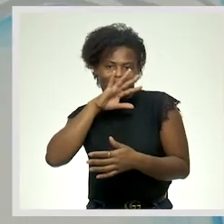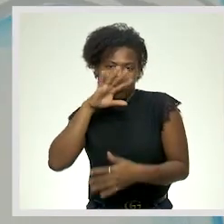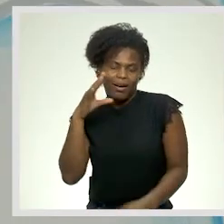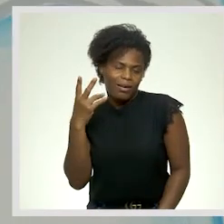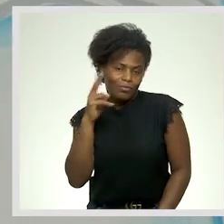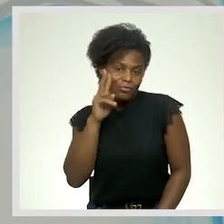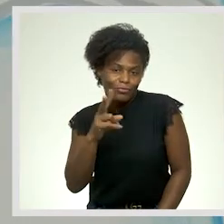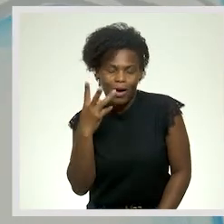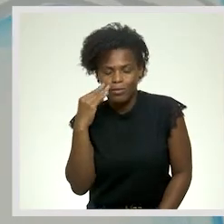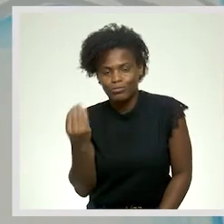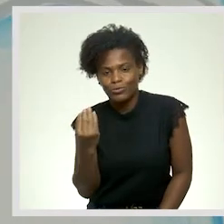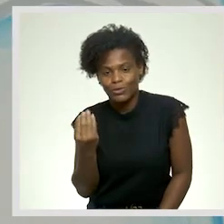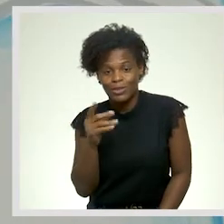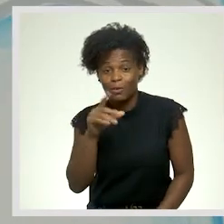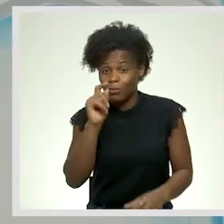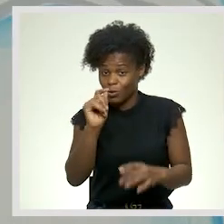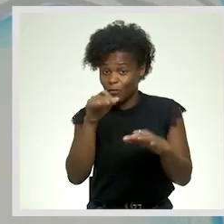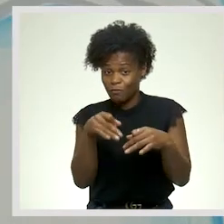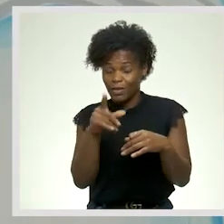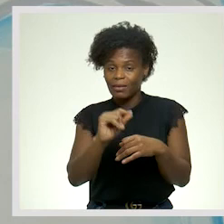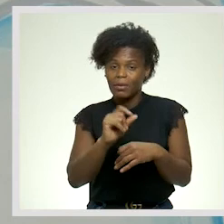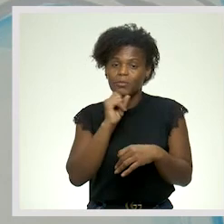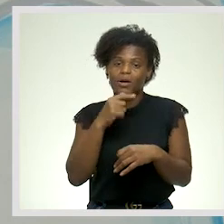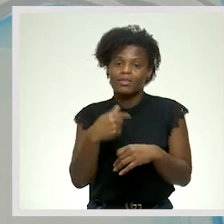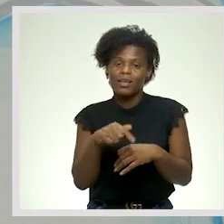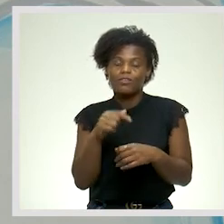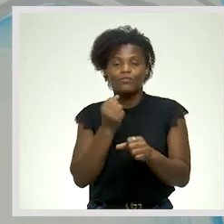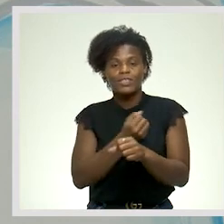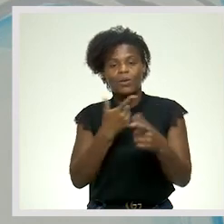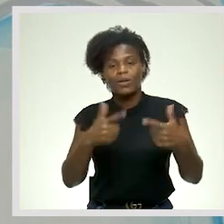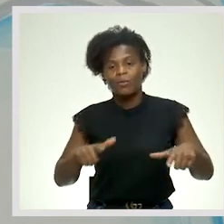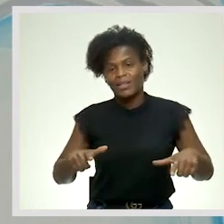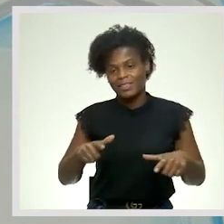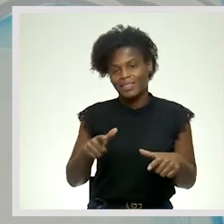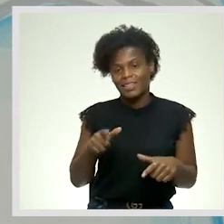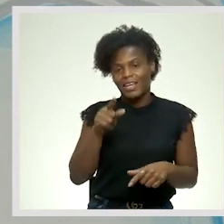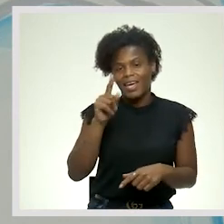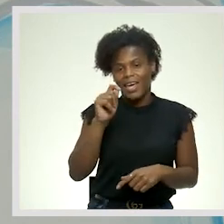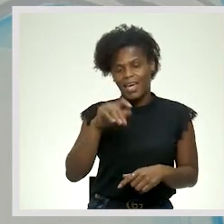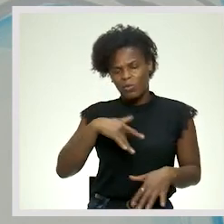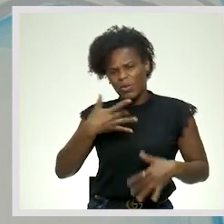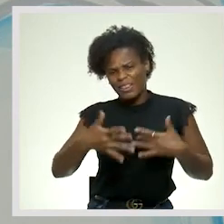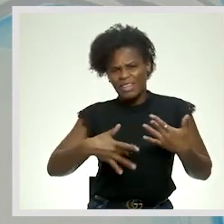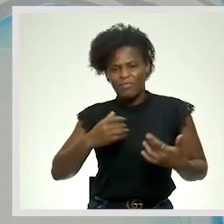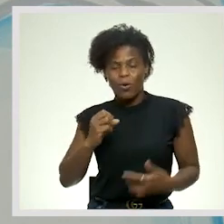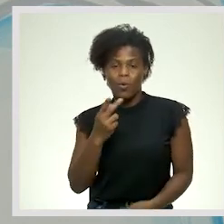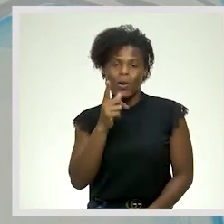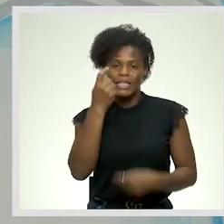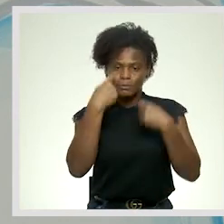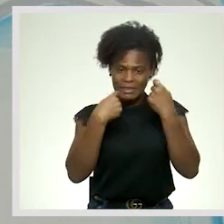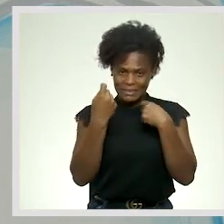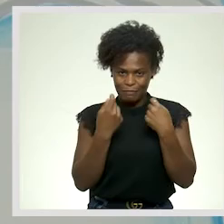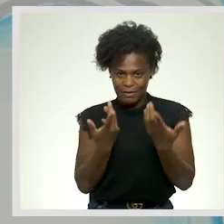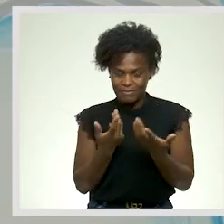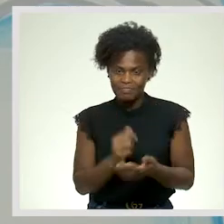Mas não deixa de ser também Ou de ter em si uma função de linguagem Emotiva ou expressiva